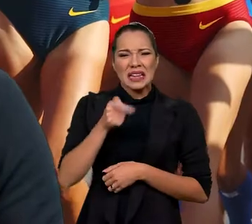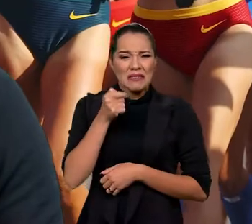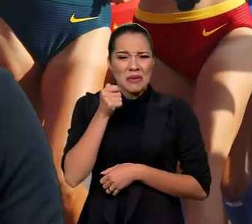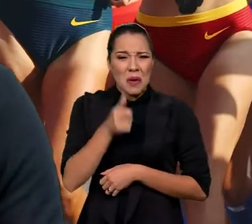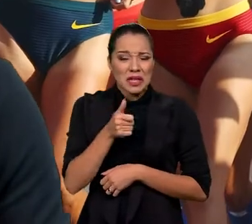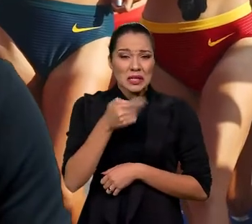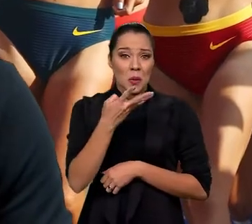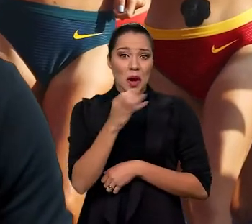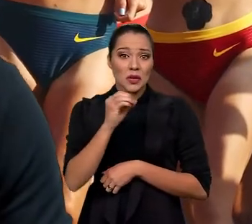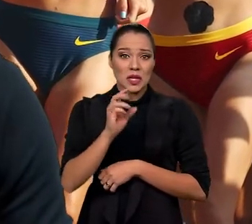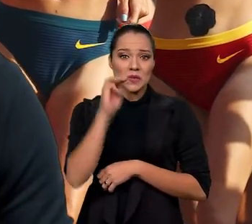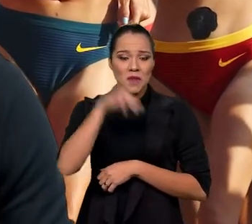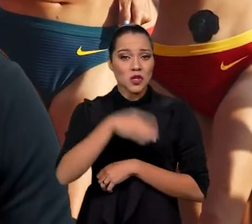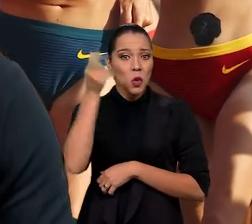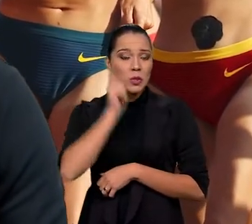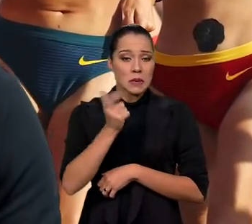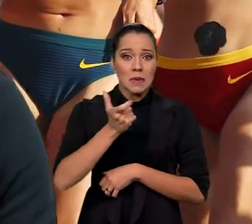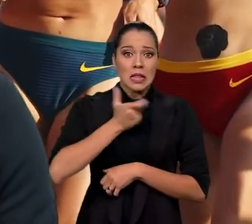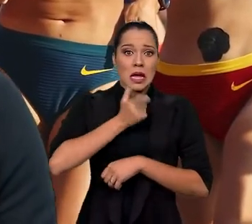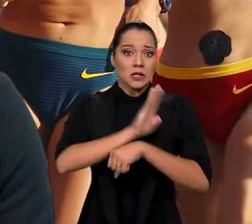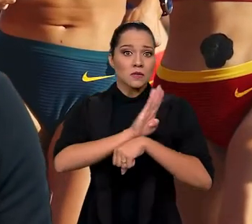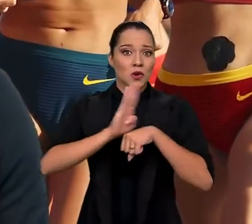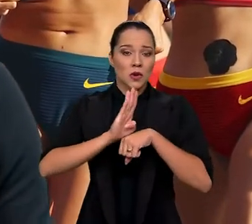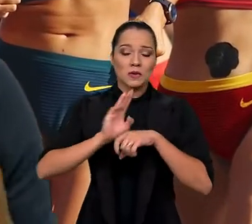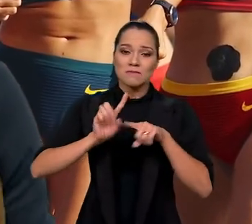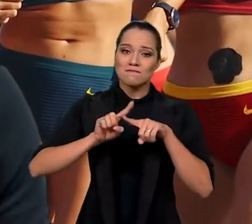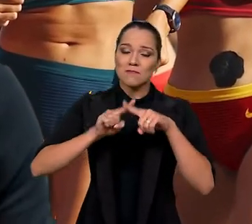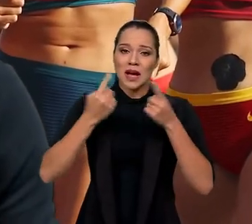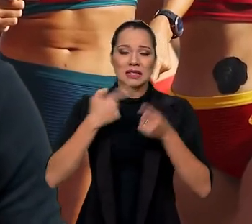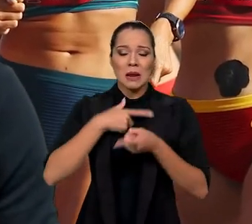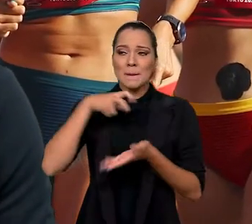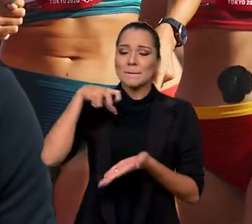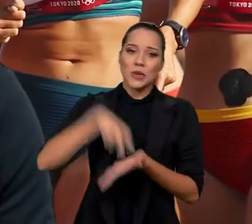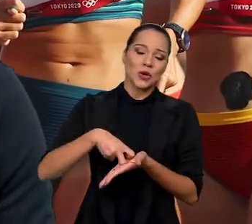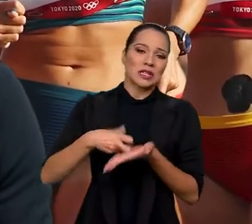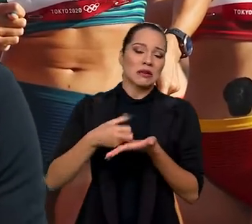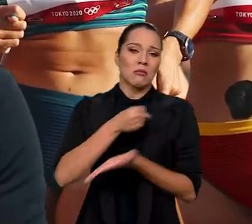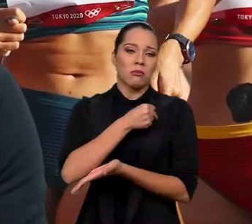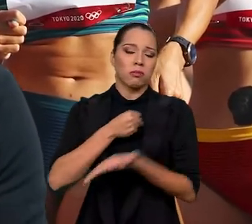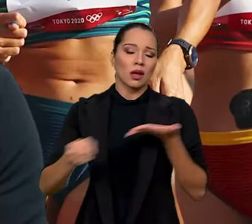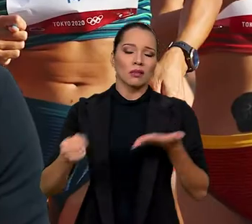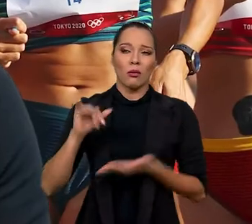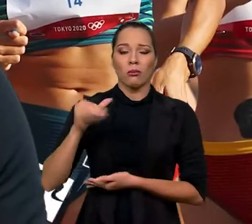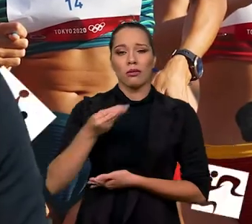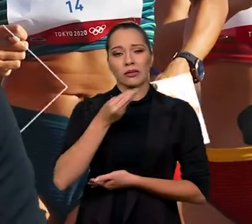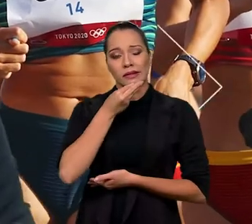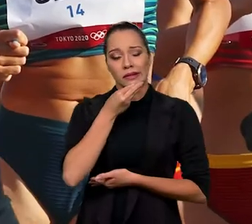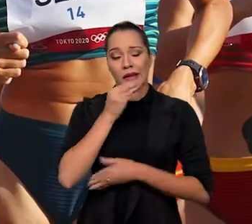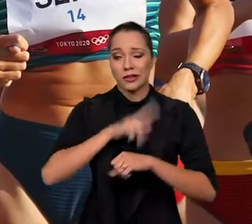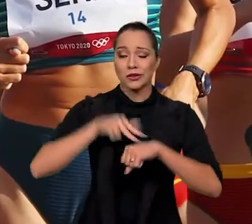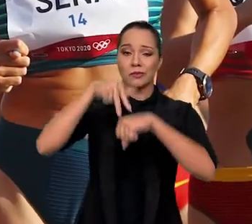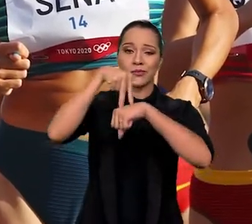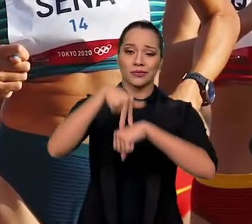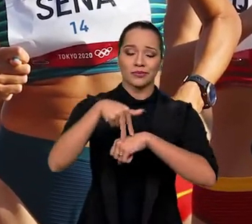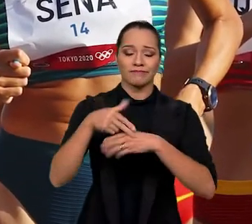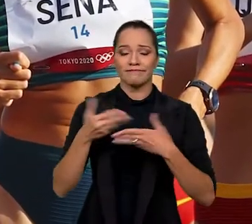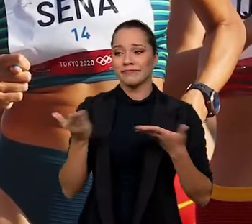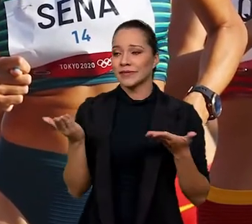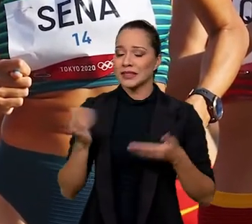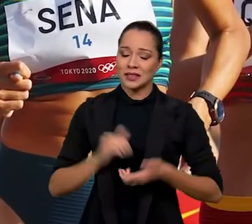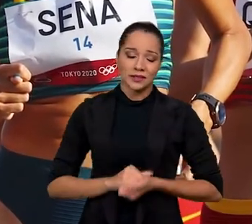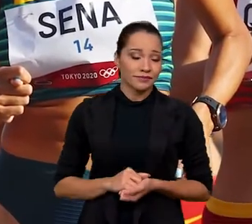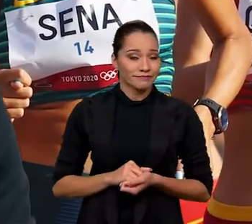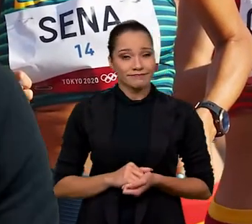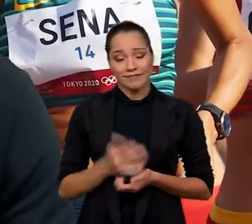Cara, ela estava a 400 metros de conseguir a medalha de bronze, mas sofreu uma punição e perdeu a chance de subir no pódio.